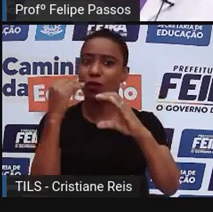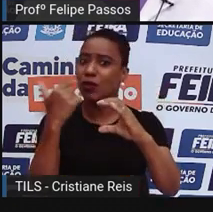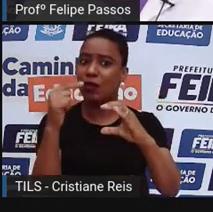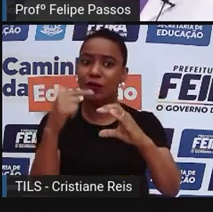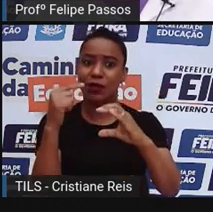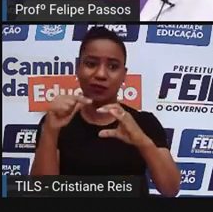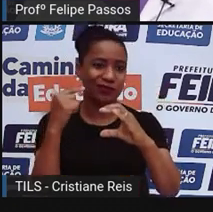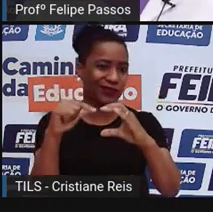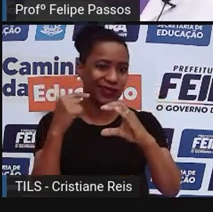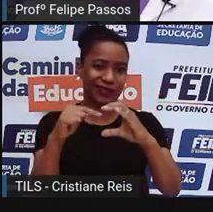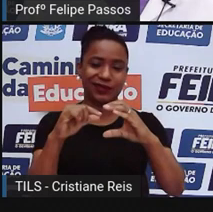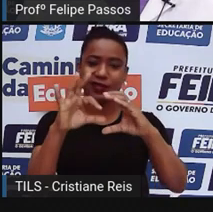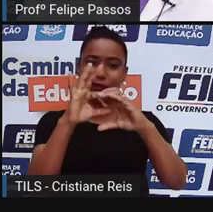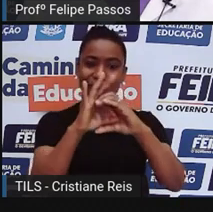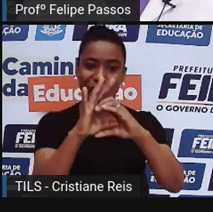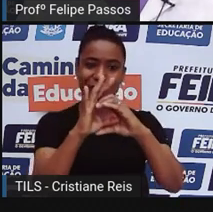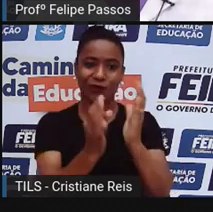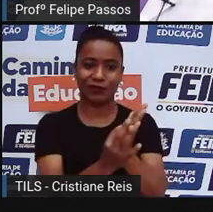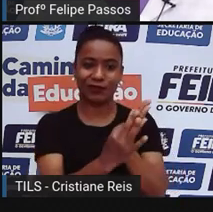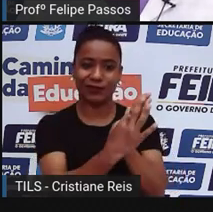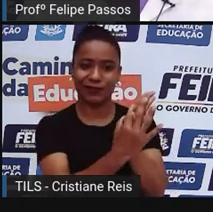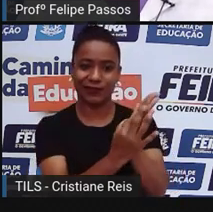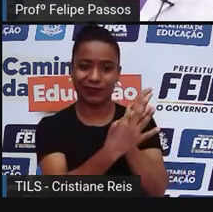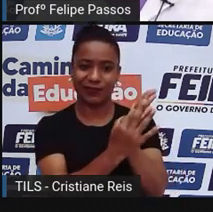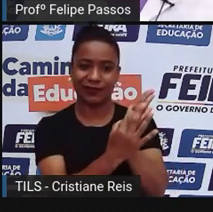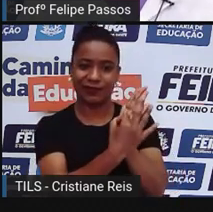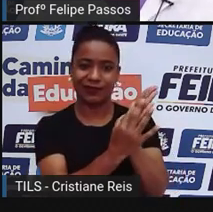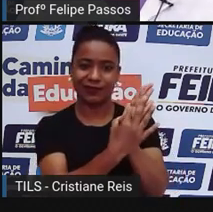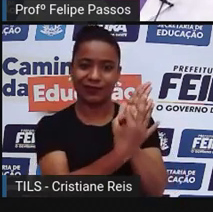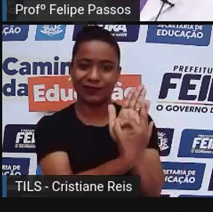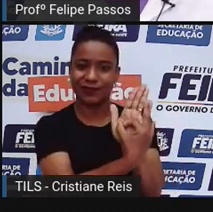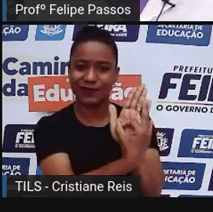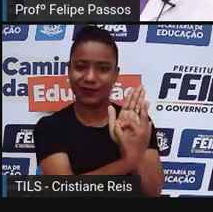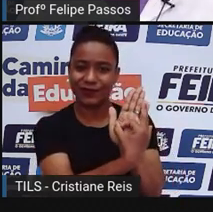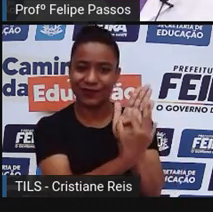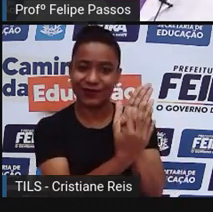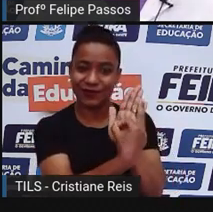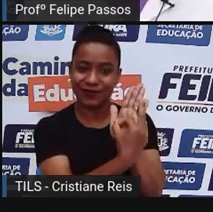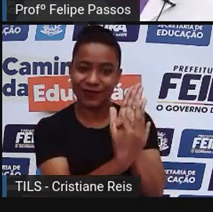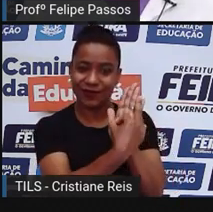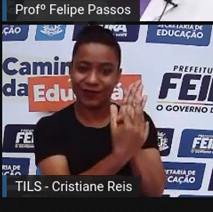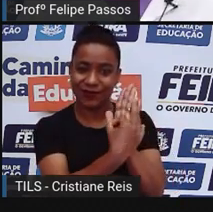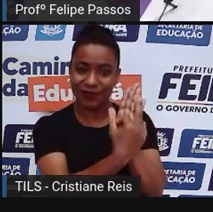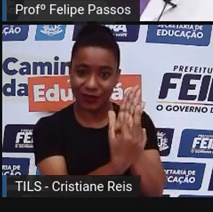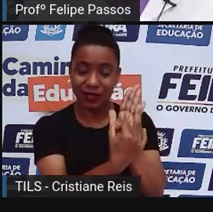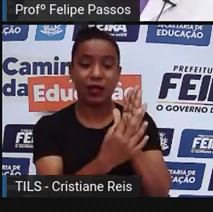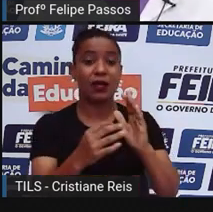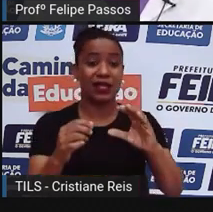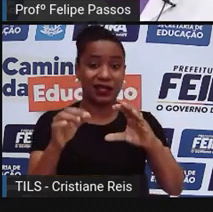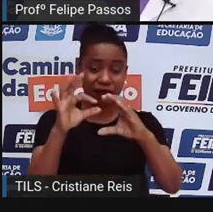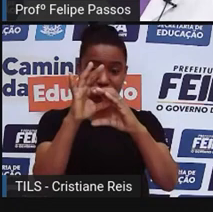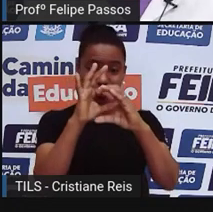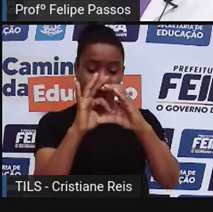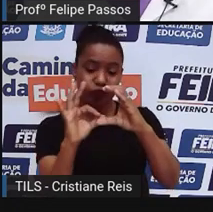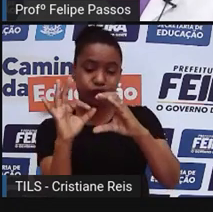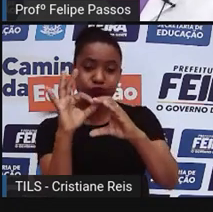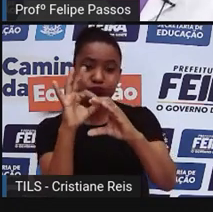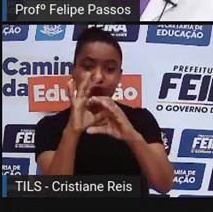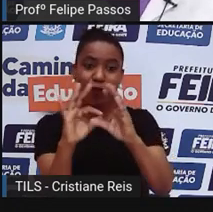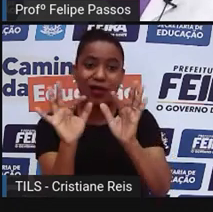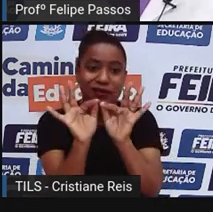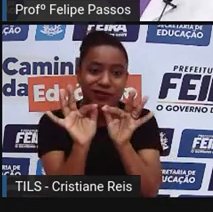arredondadas, na maioria das vezes, né? E que o material genético, ele fica boiando no citoplasma